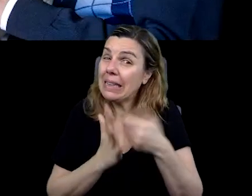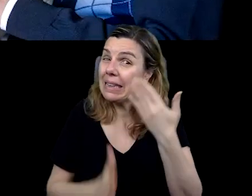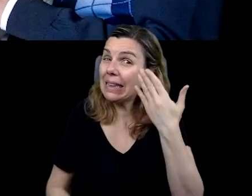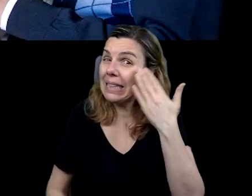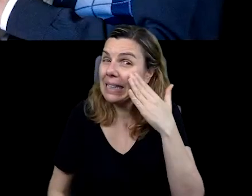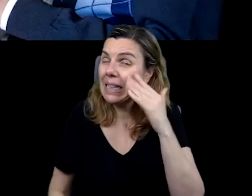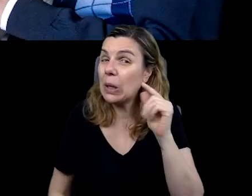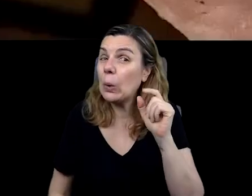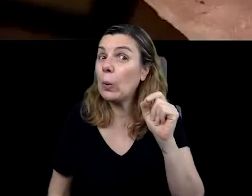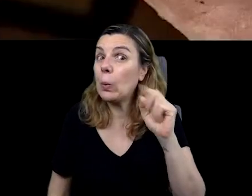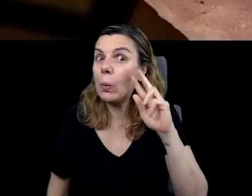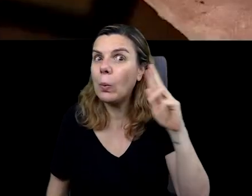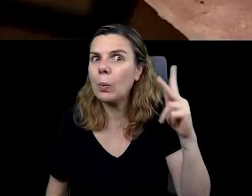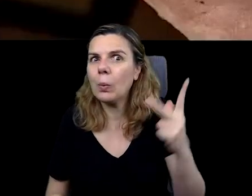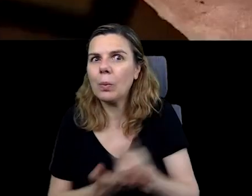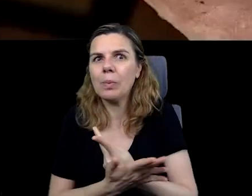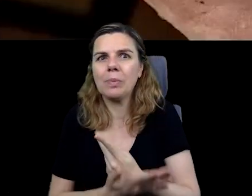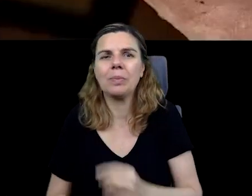está acontecendo.